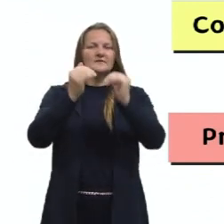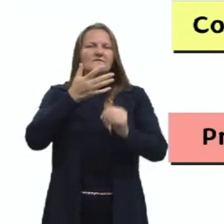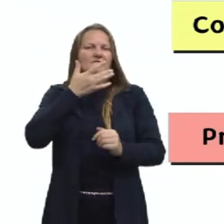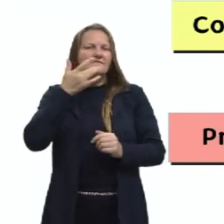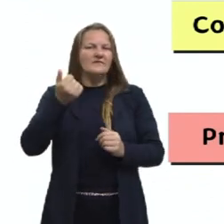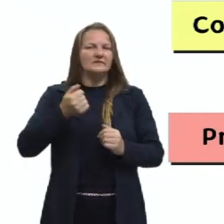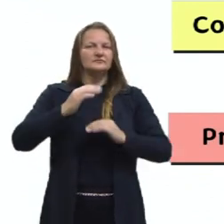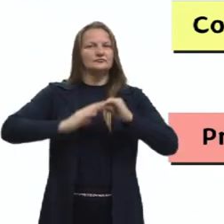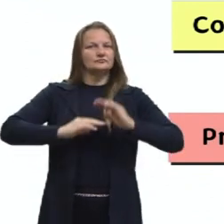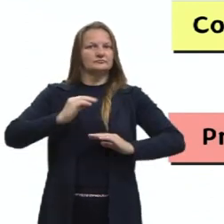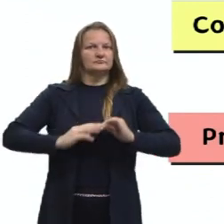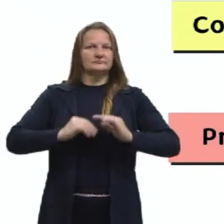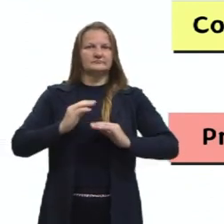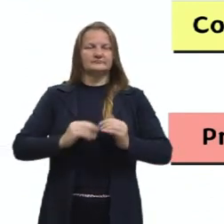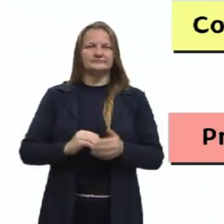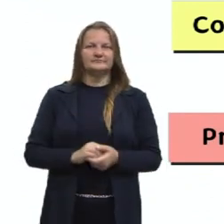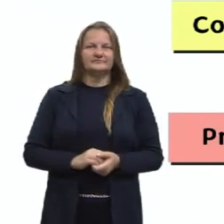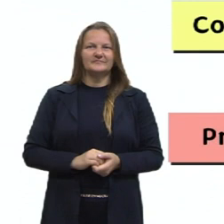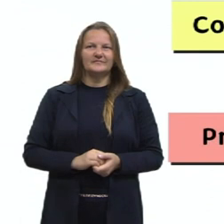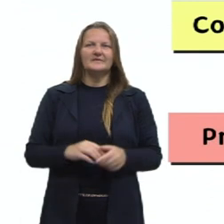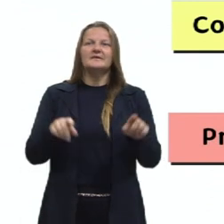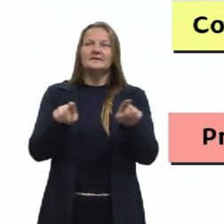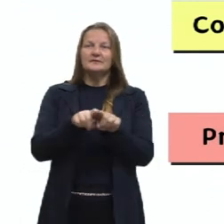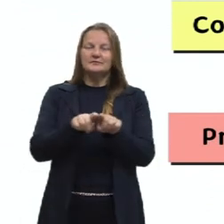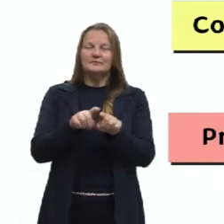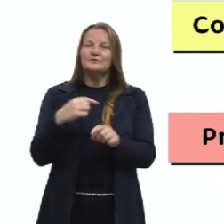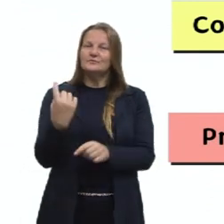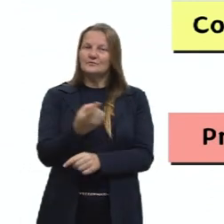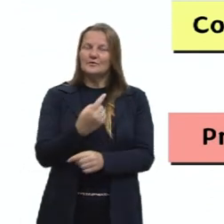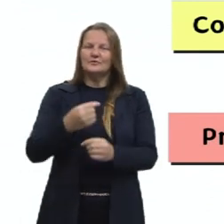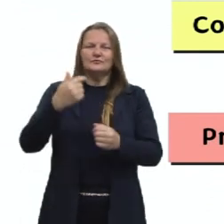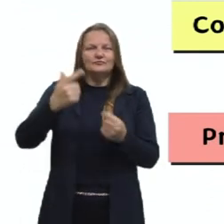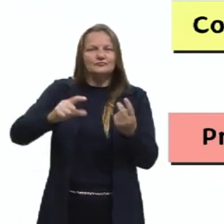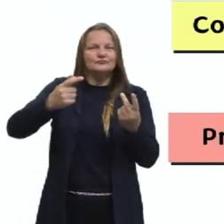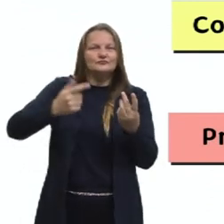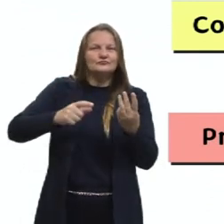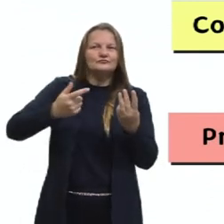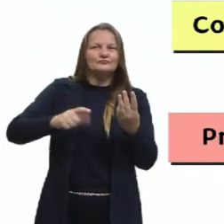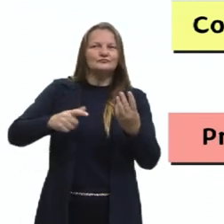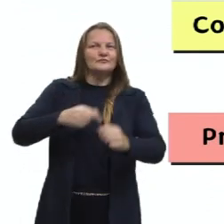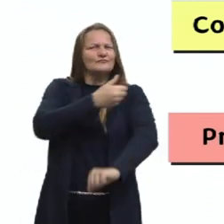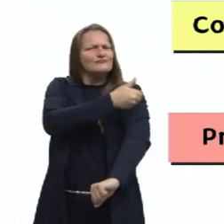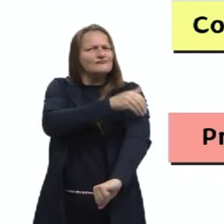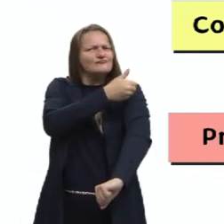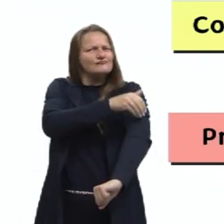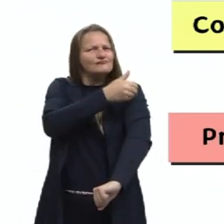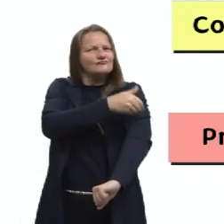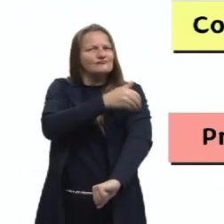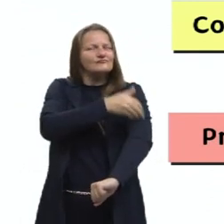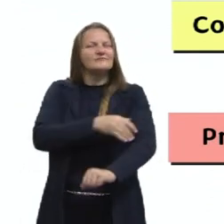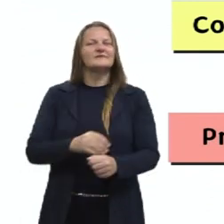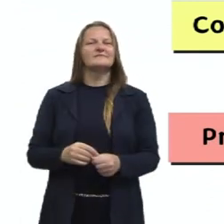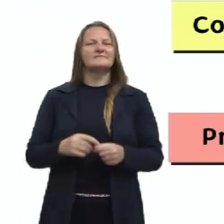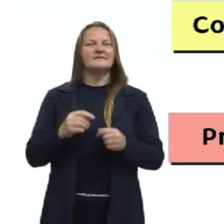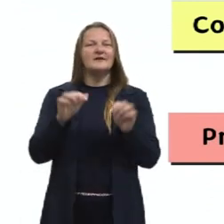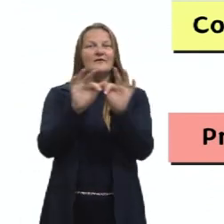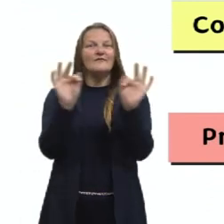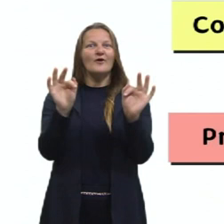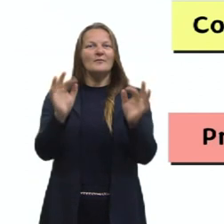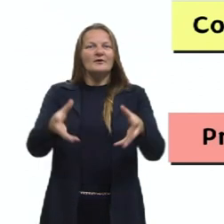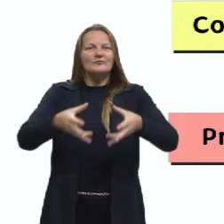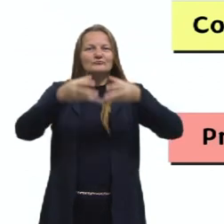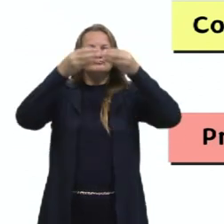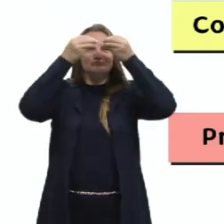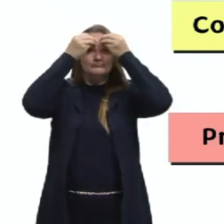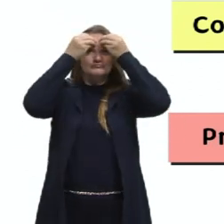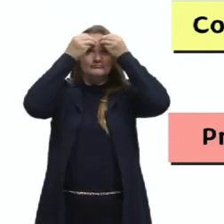prático. E também quando nós vamos, né? Repetindo, treinando bastante, as fórmulas acabam que